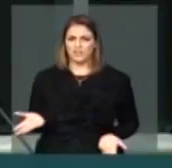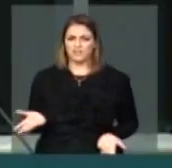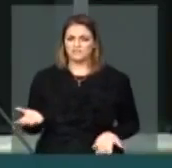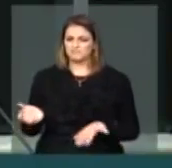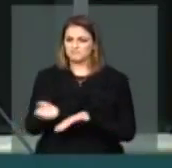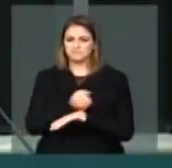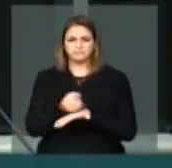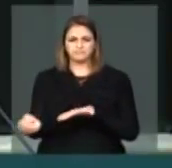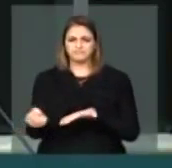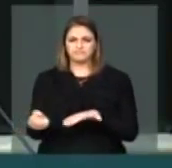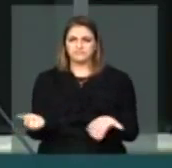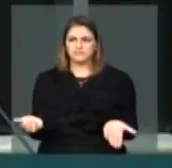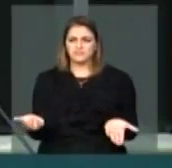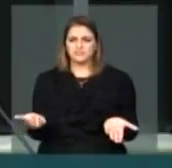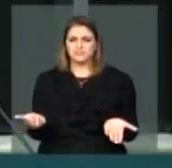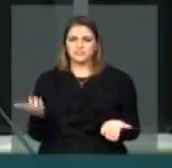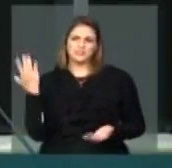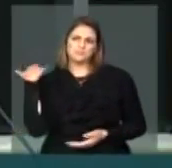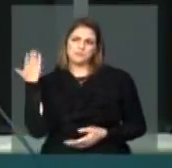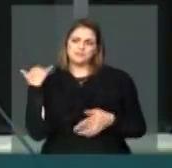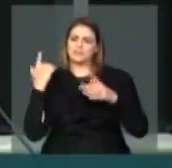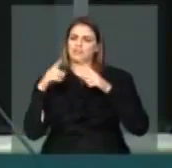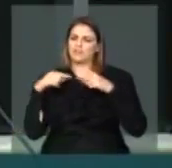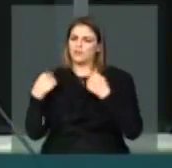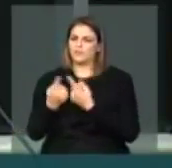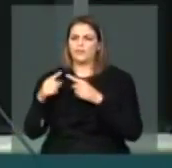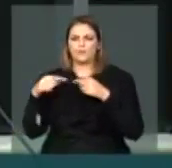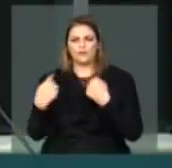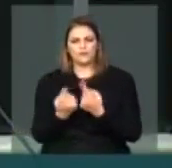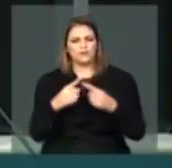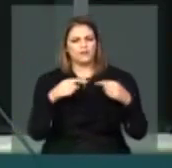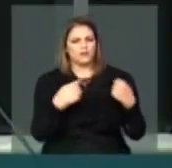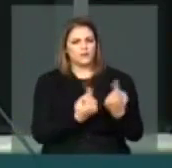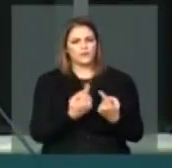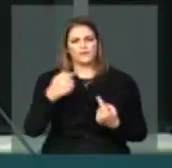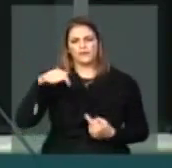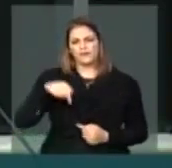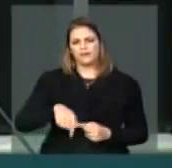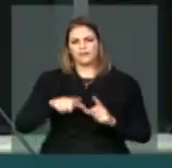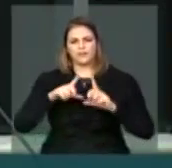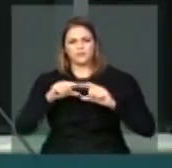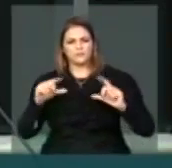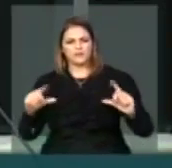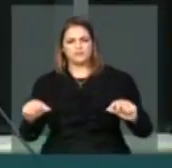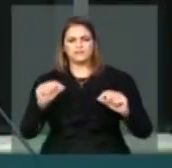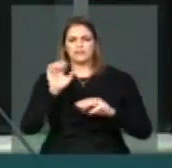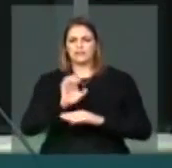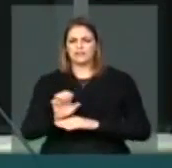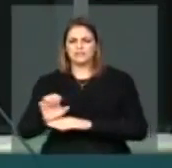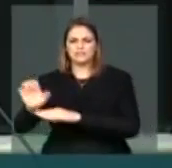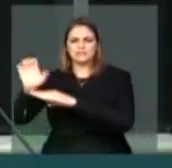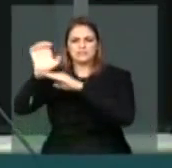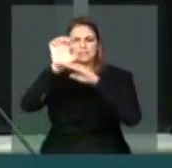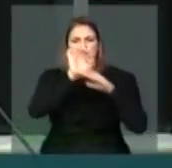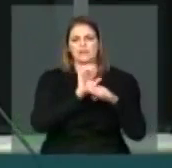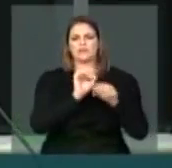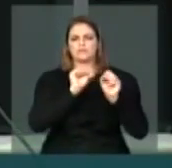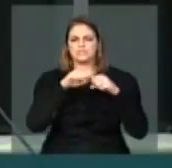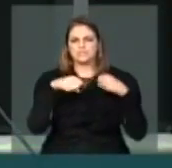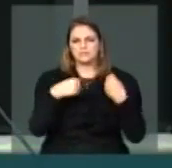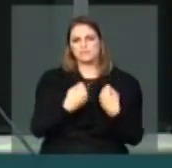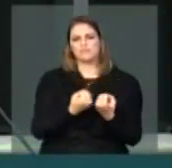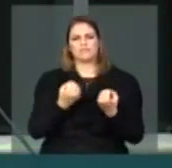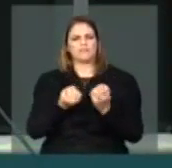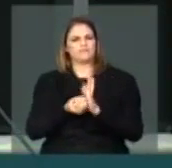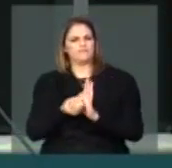que terá feito audiências públicas aqui e nos estados, seminários, muitos debates,